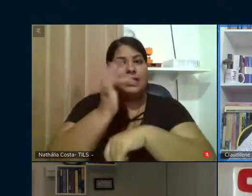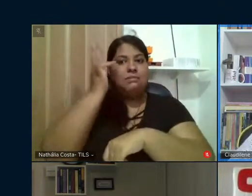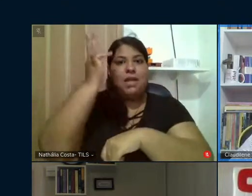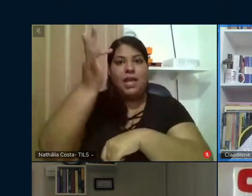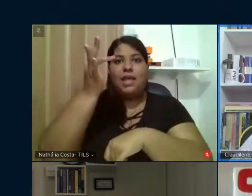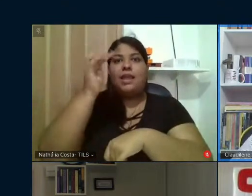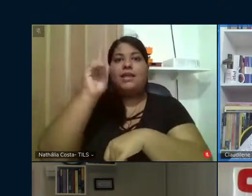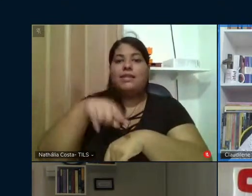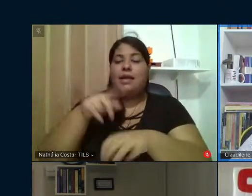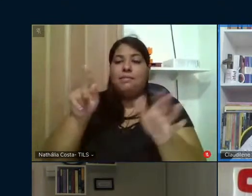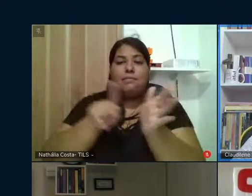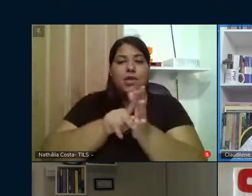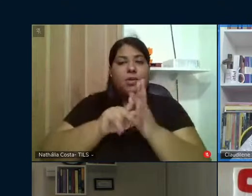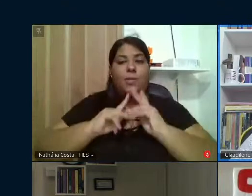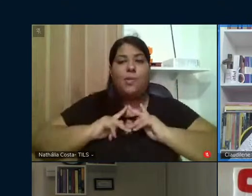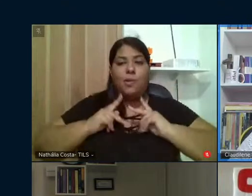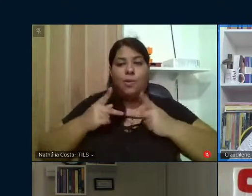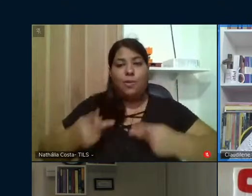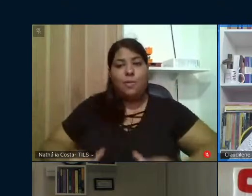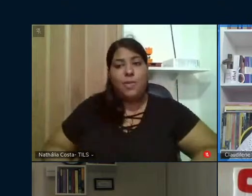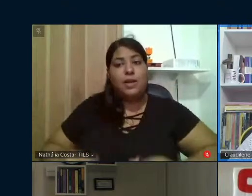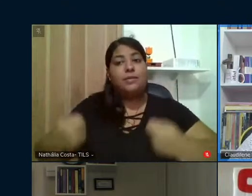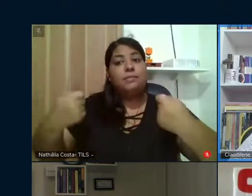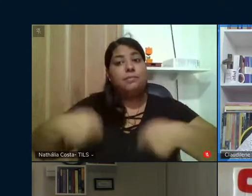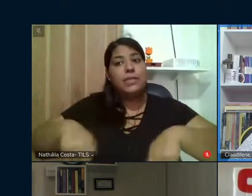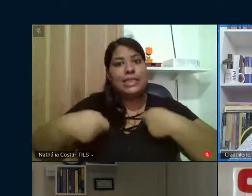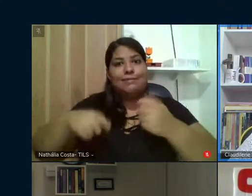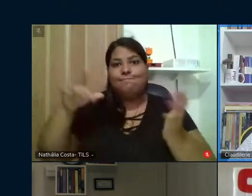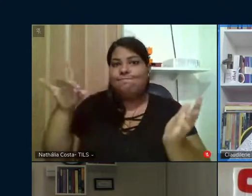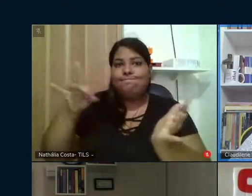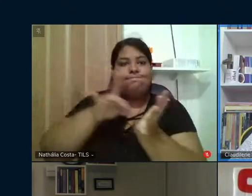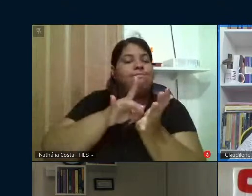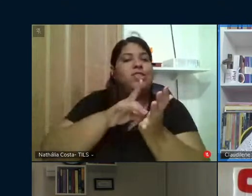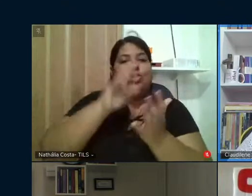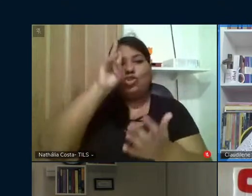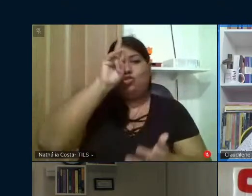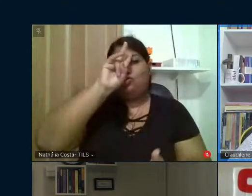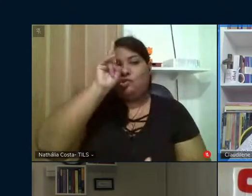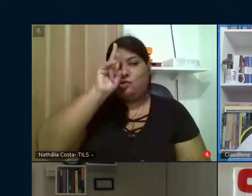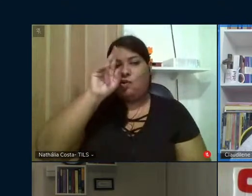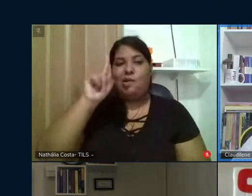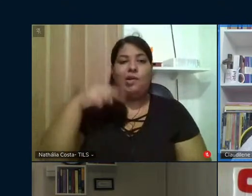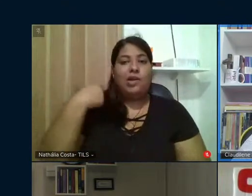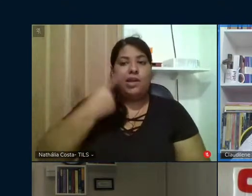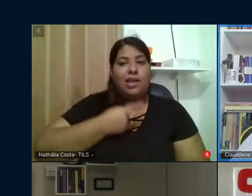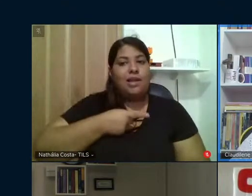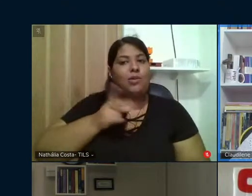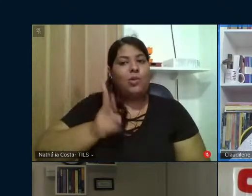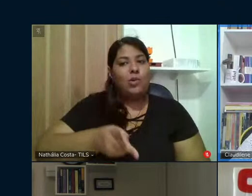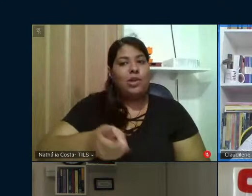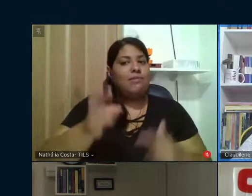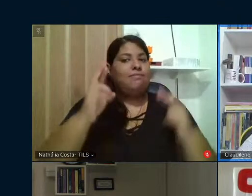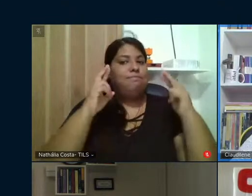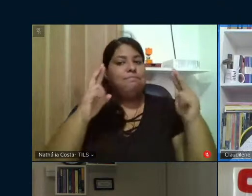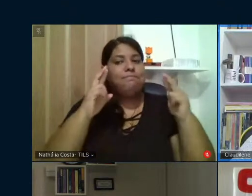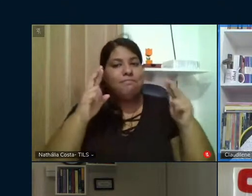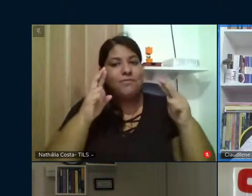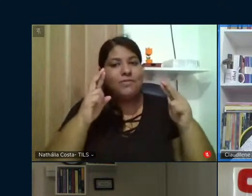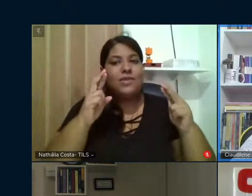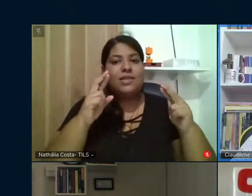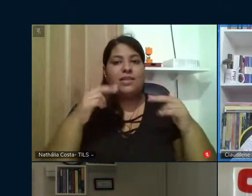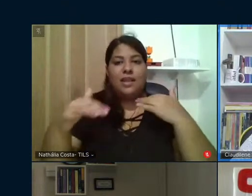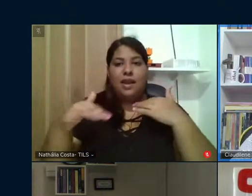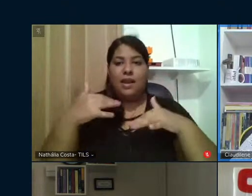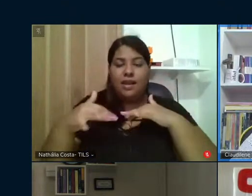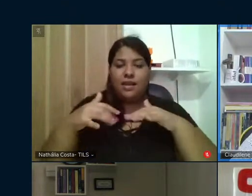humano, mas ela precisa se tornar concretudo histórico. Então, sigamos nós aqui esperançando, agindo, atuando,